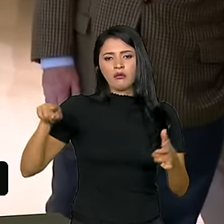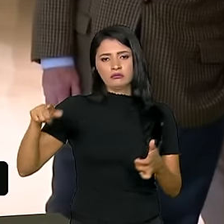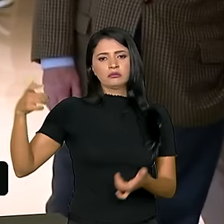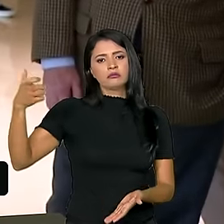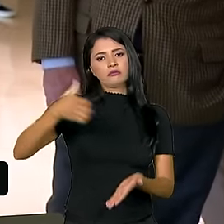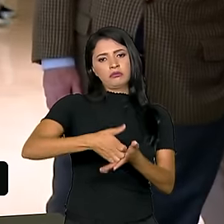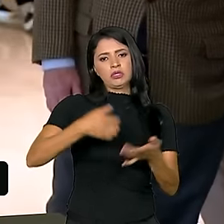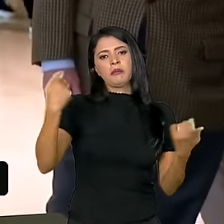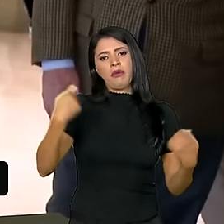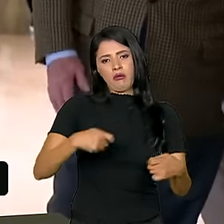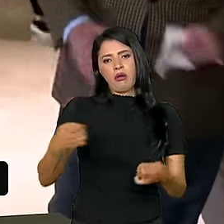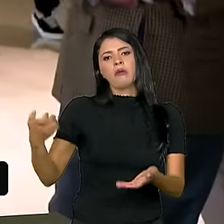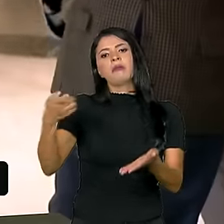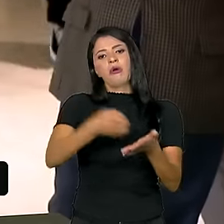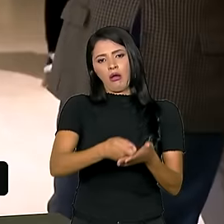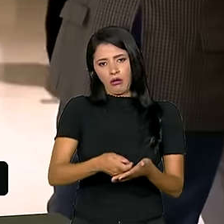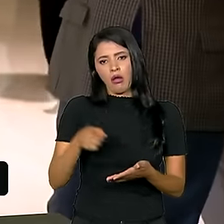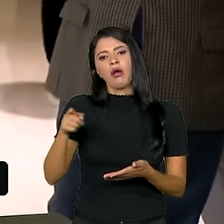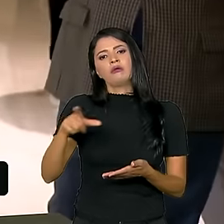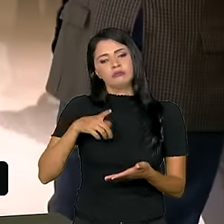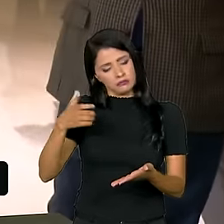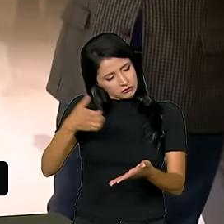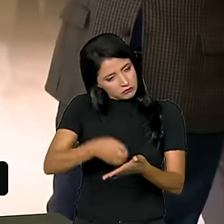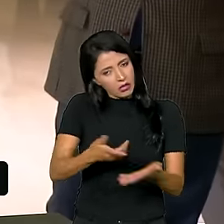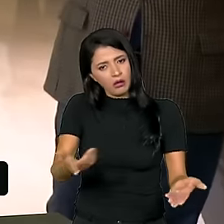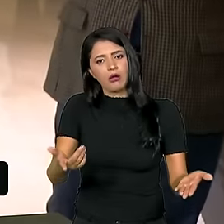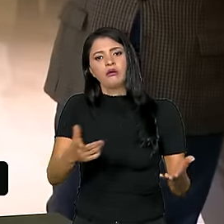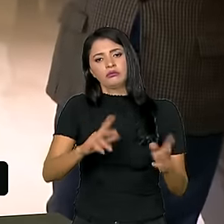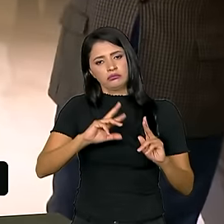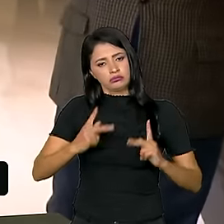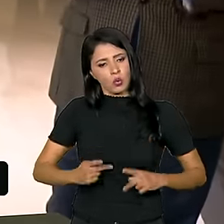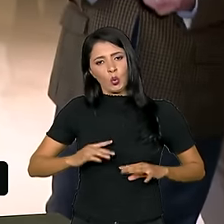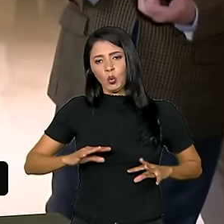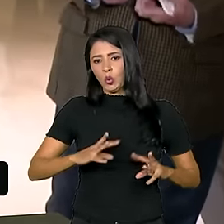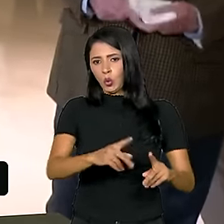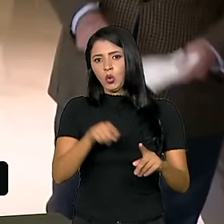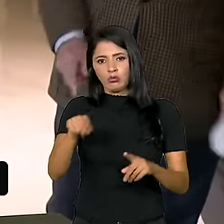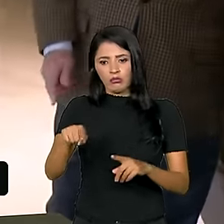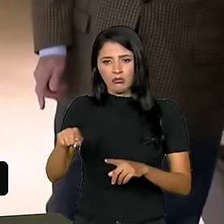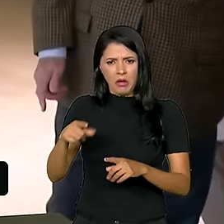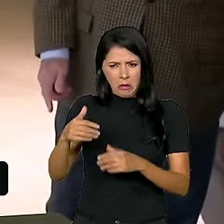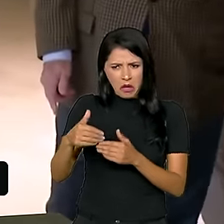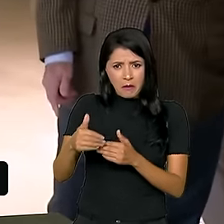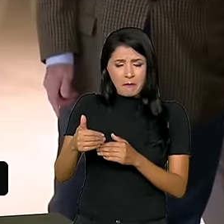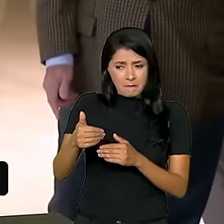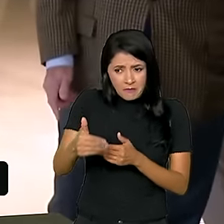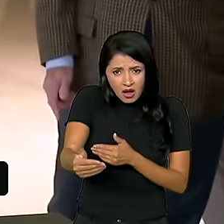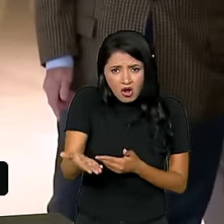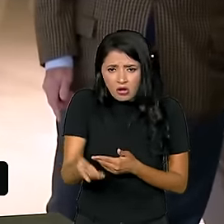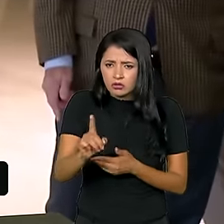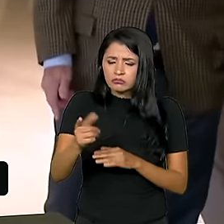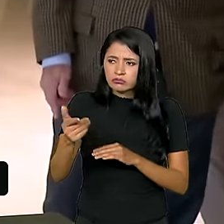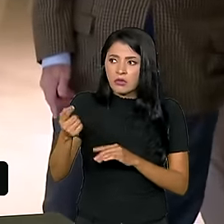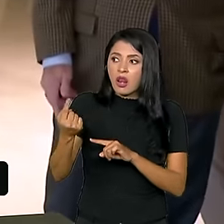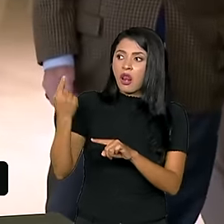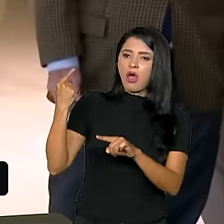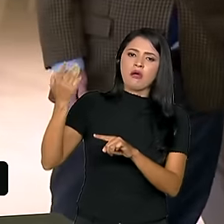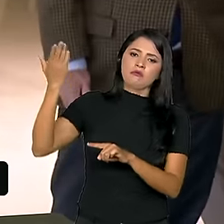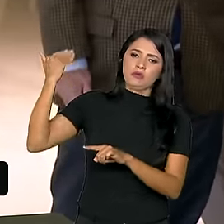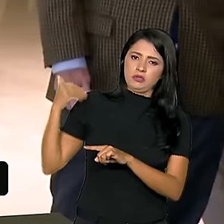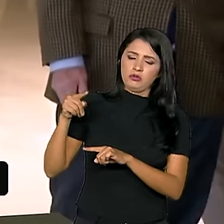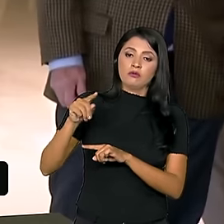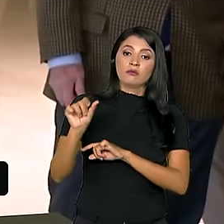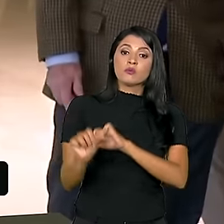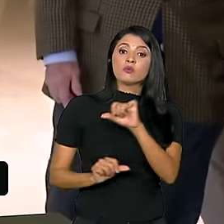com humanidade. Não é a partir de agora, é a partir do passado e, portanto, nós precisamos transformar a preservação